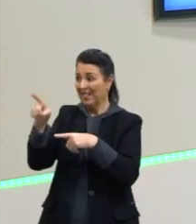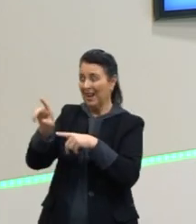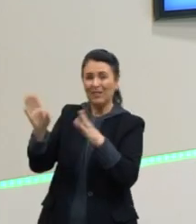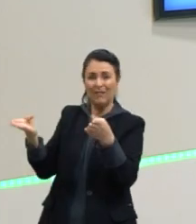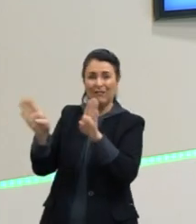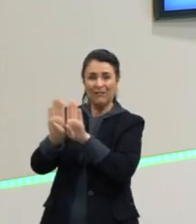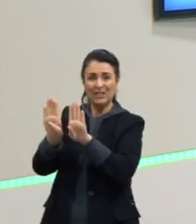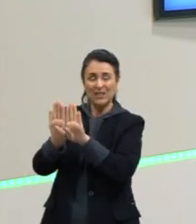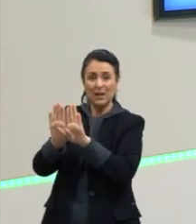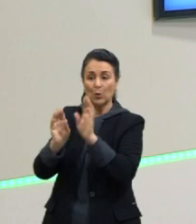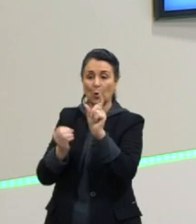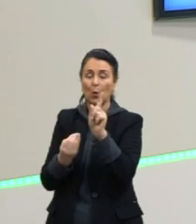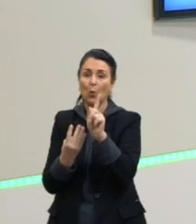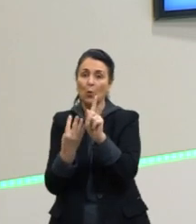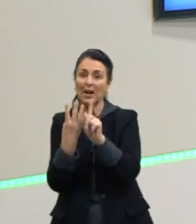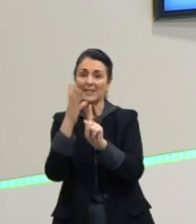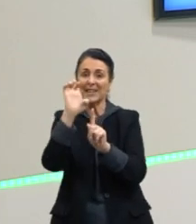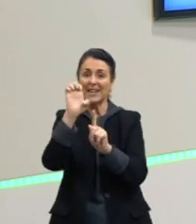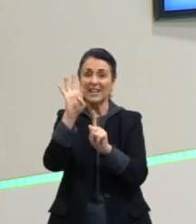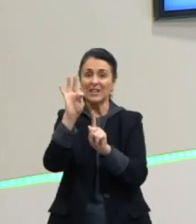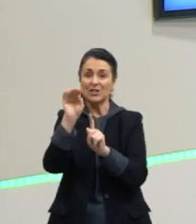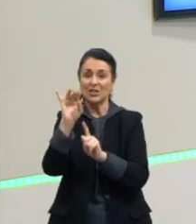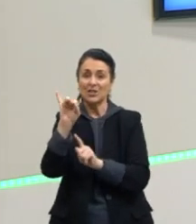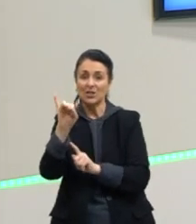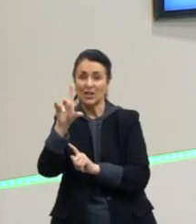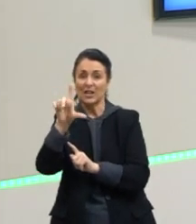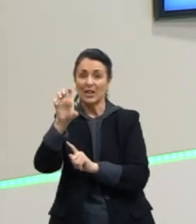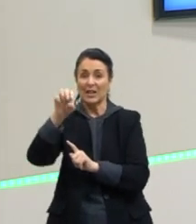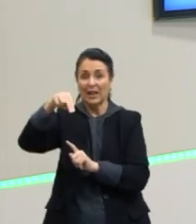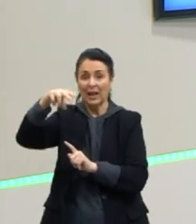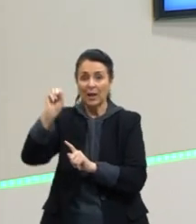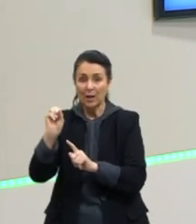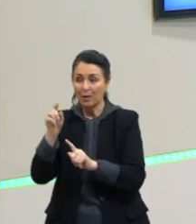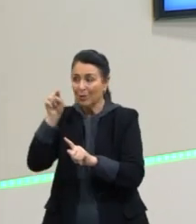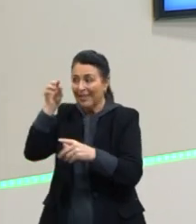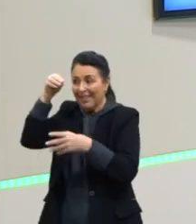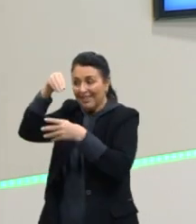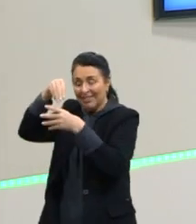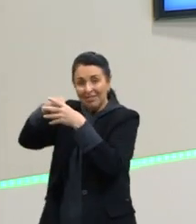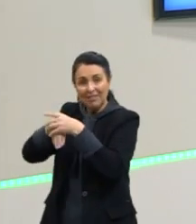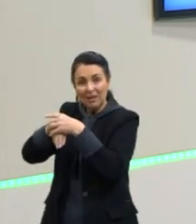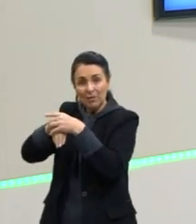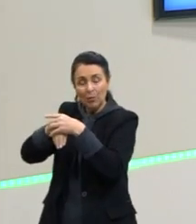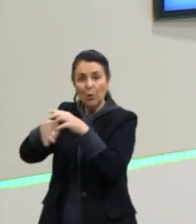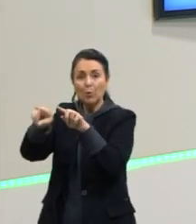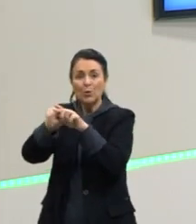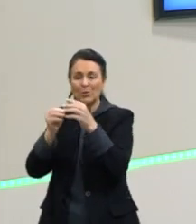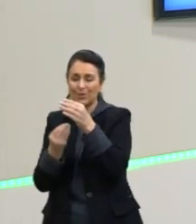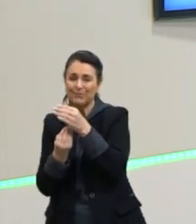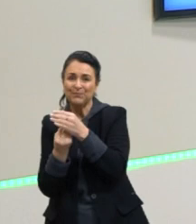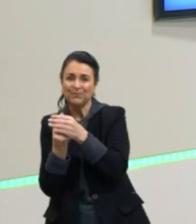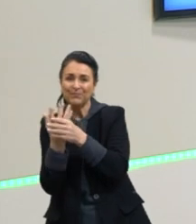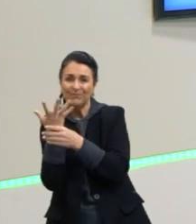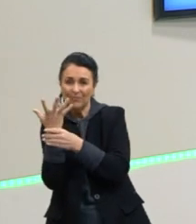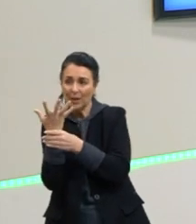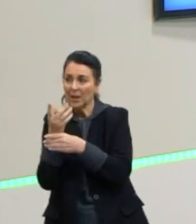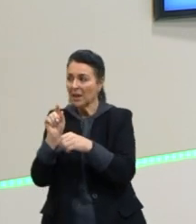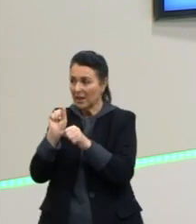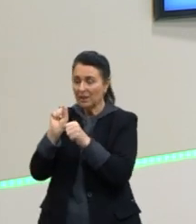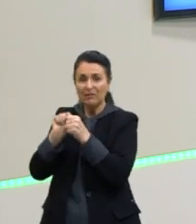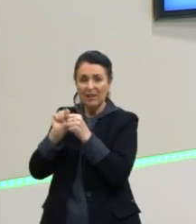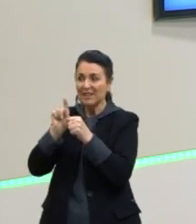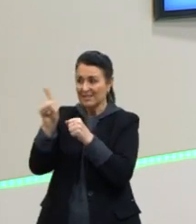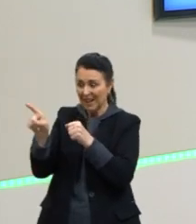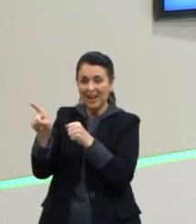gás etileno, ele vai estar maior concentrado, vai estar aprisionado ali. E vai estar gerando, vai estar induzindo a planta a um